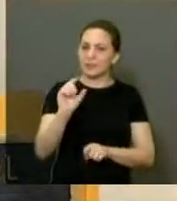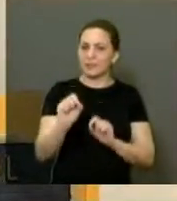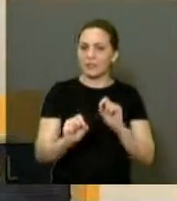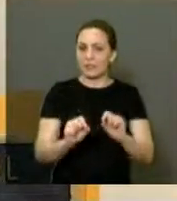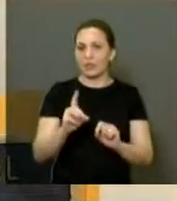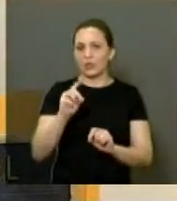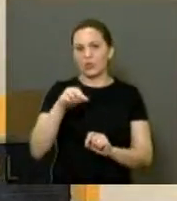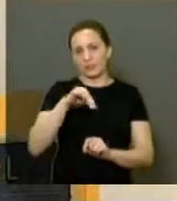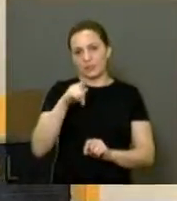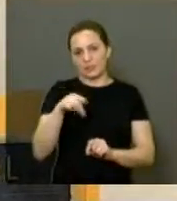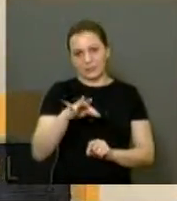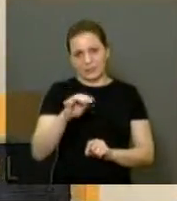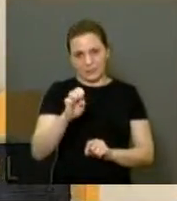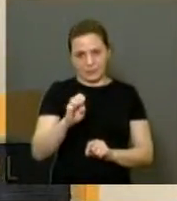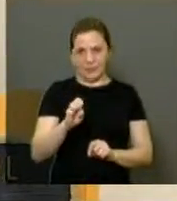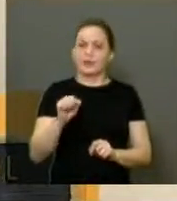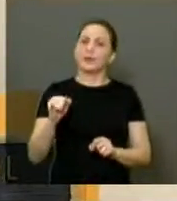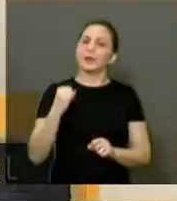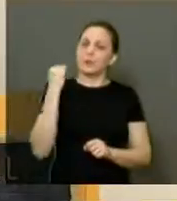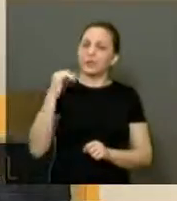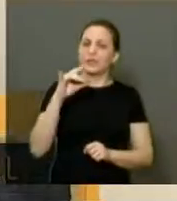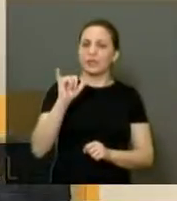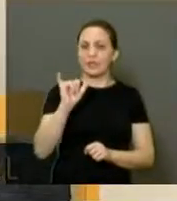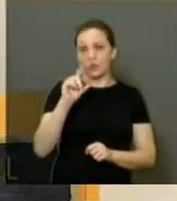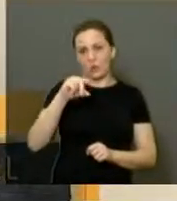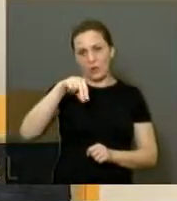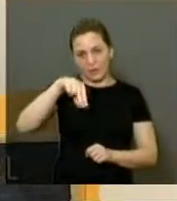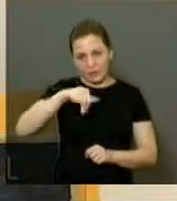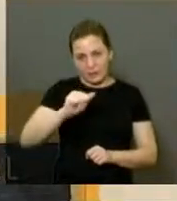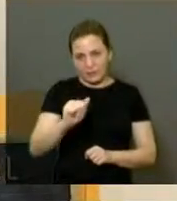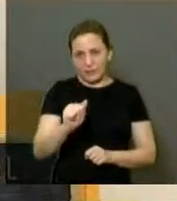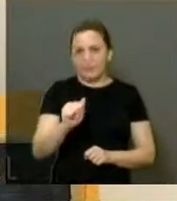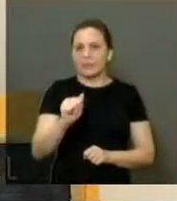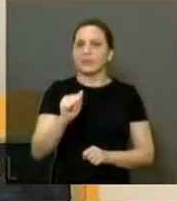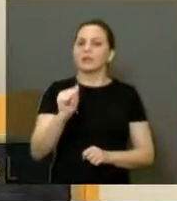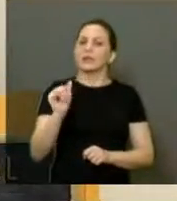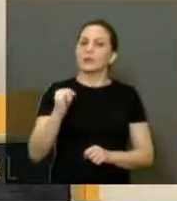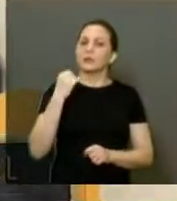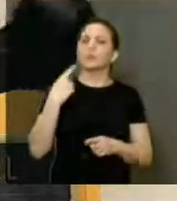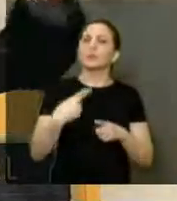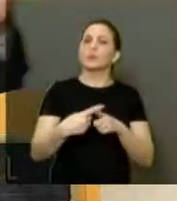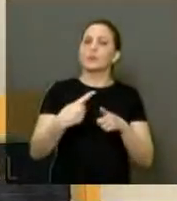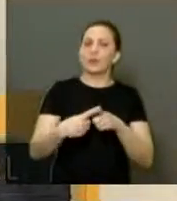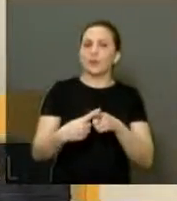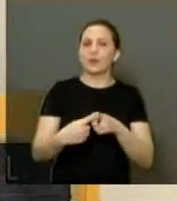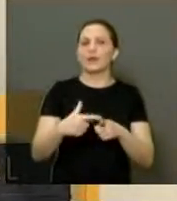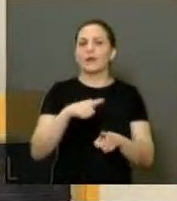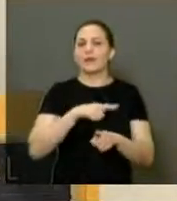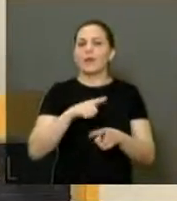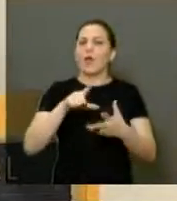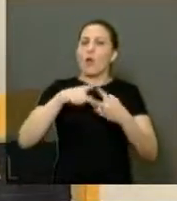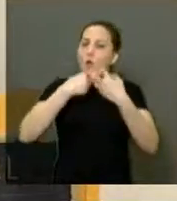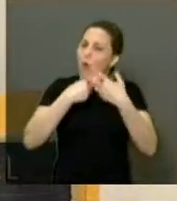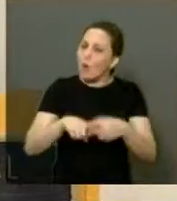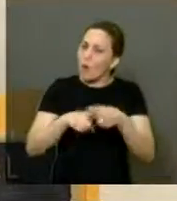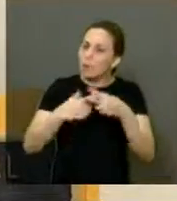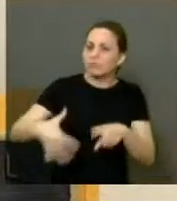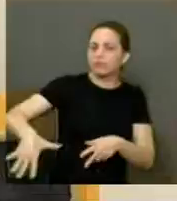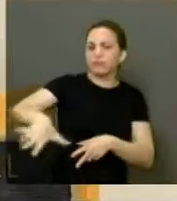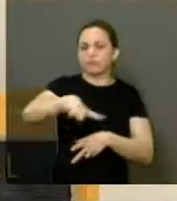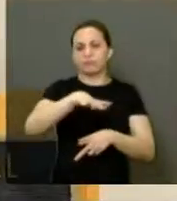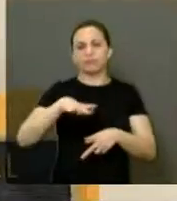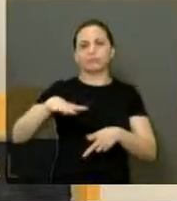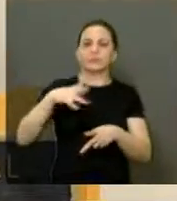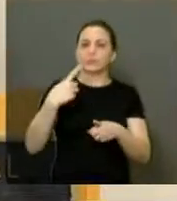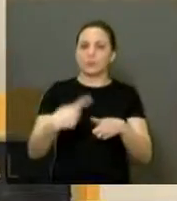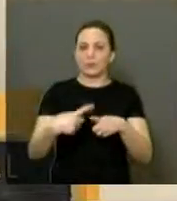falou, é importante no Iolanda? Sim, é importante, sim, Dona Izete. E lá vai ser totalmente reformado o bairro. A